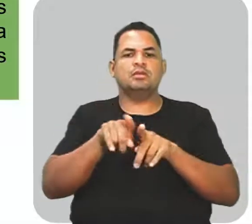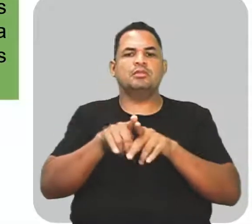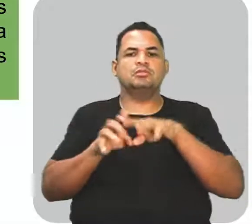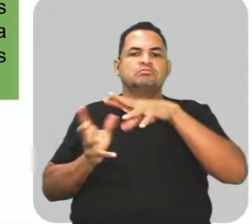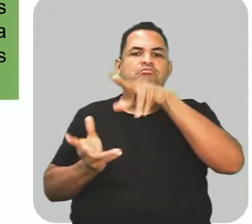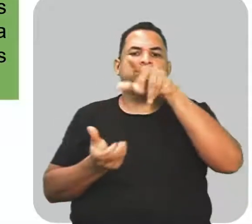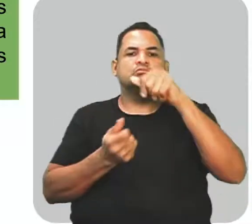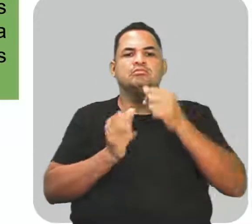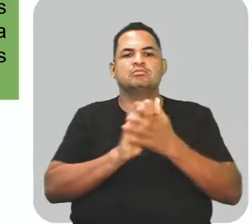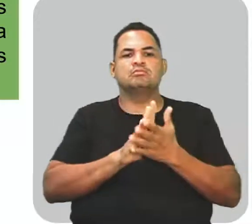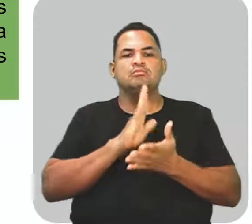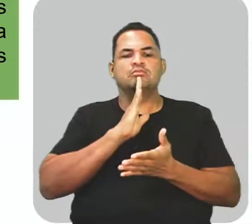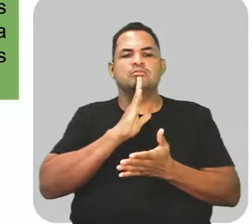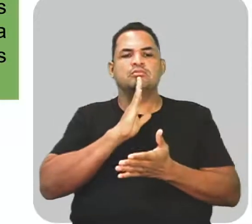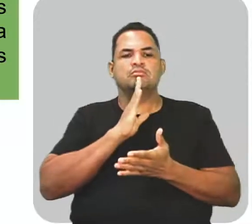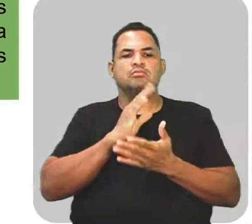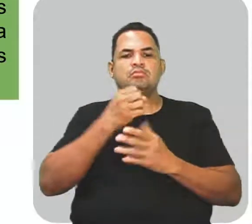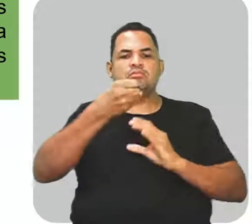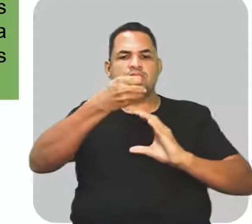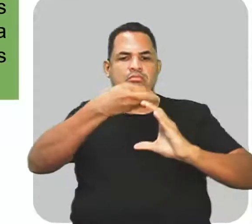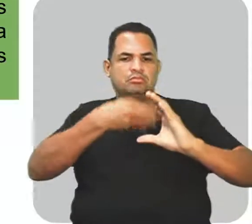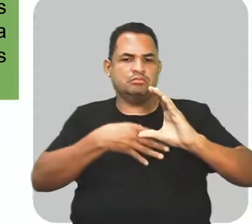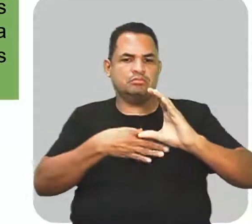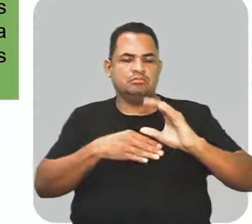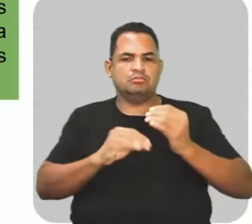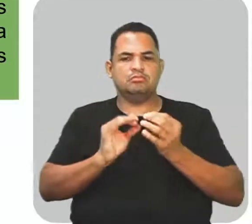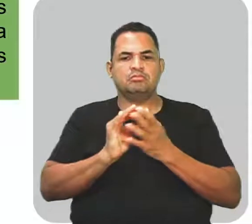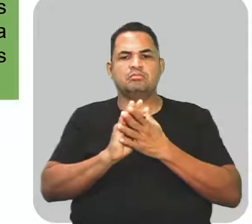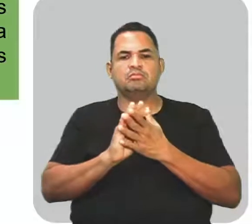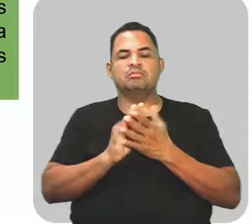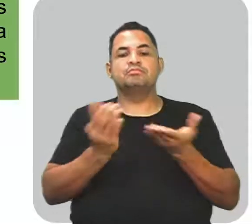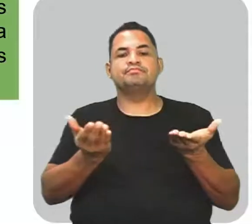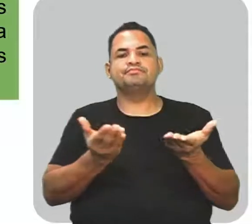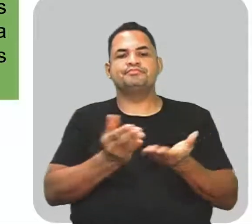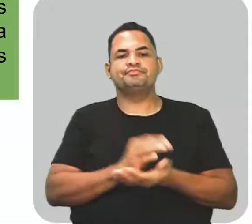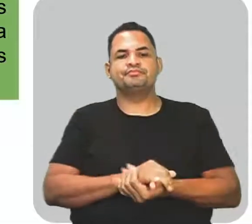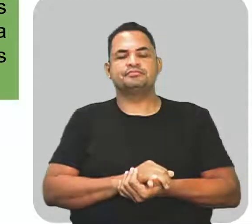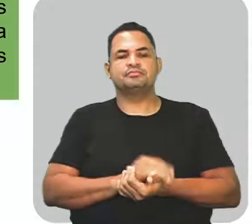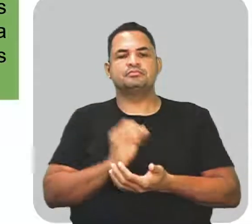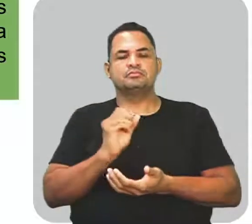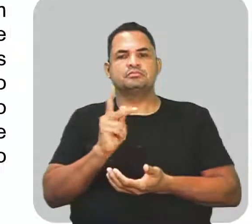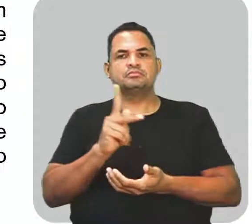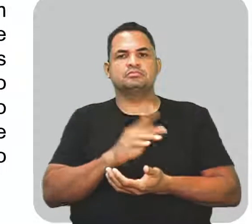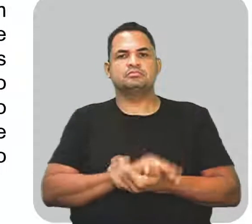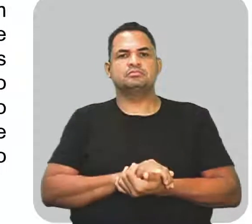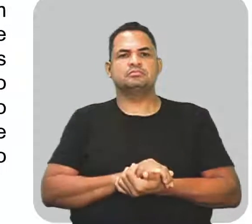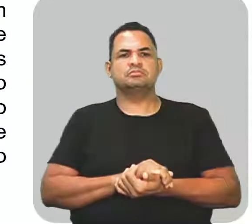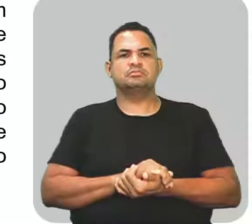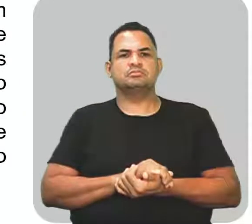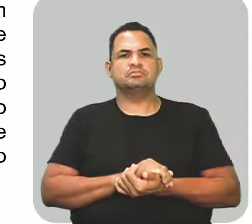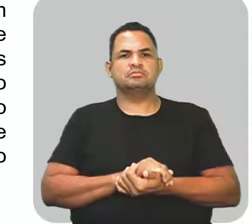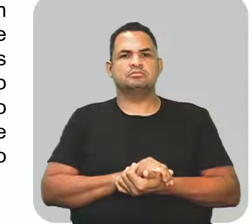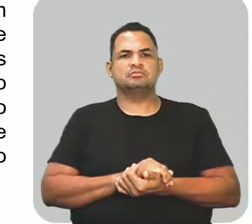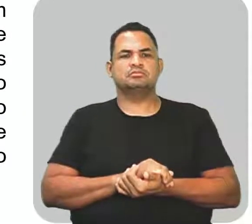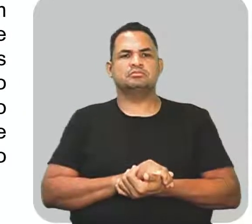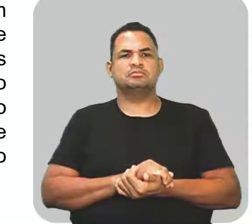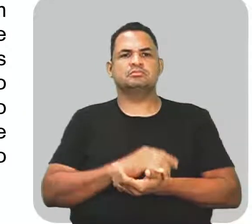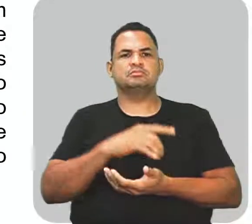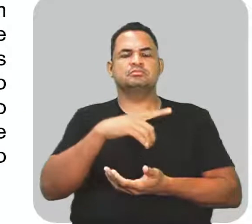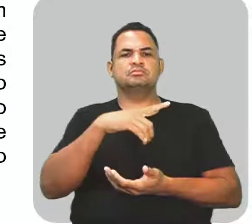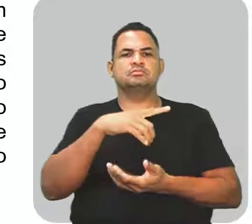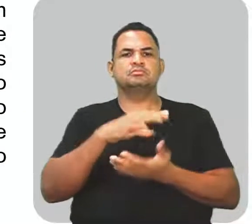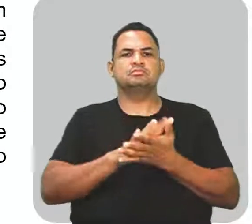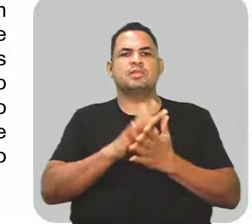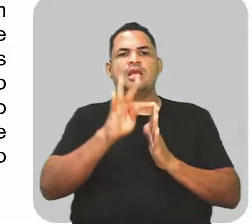reconhecendo as características composicionais, ok? Muito bem, olha só, o nosso texto